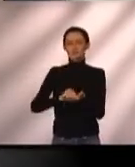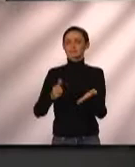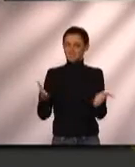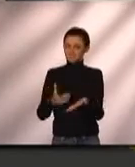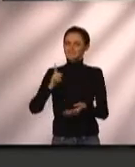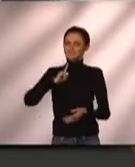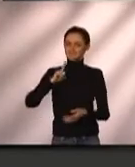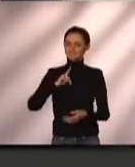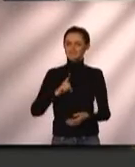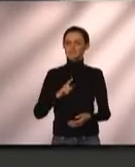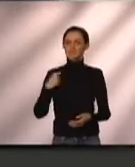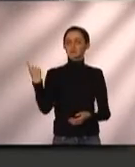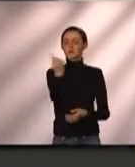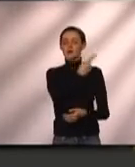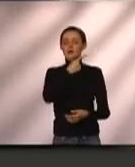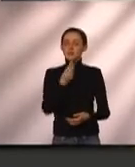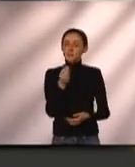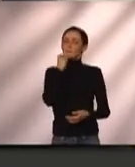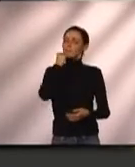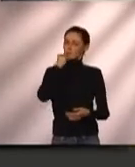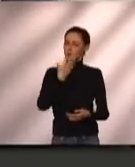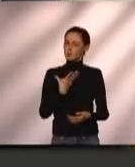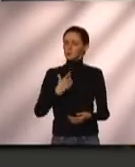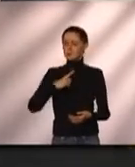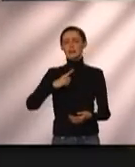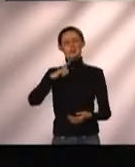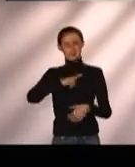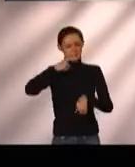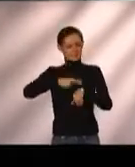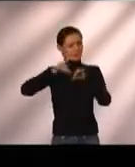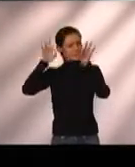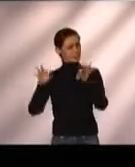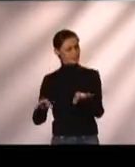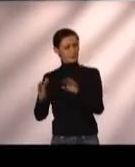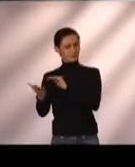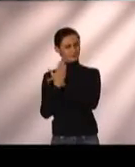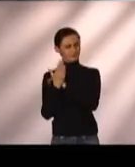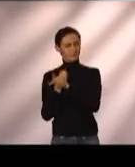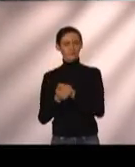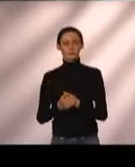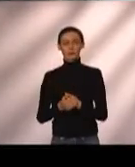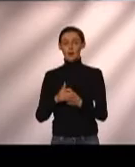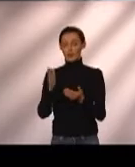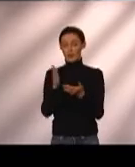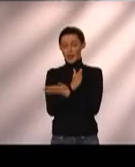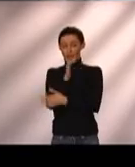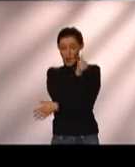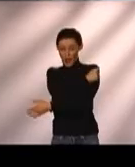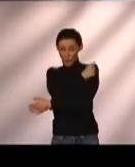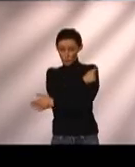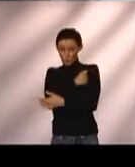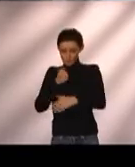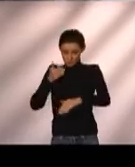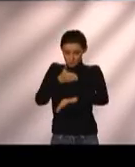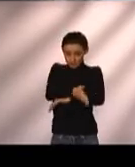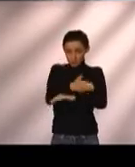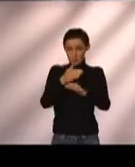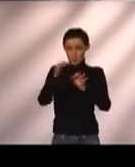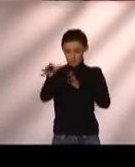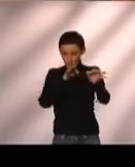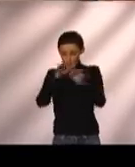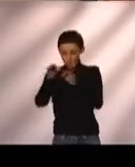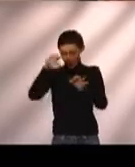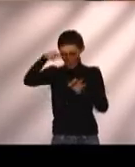Essa é uma oportunidade, assim, que veio na hora certa para nós. Os alunos que se inscreveram no programa estão